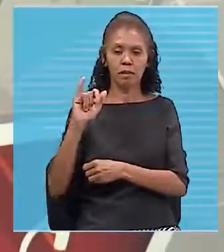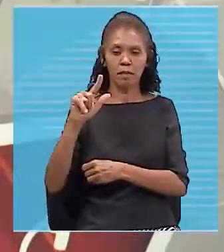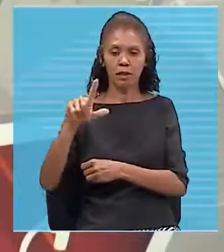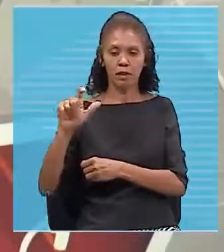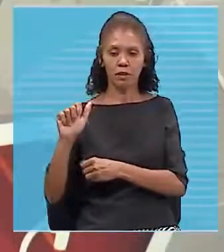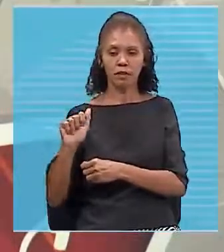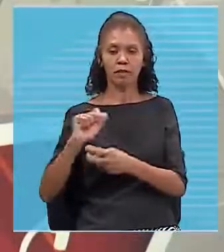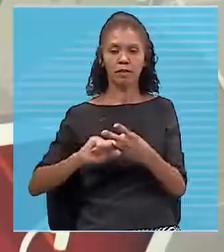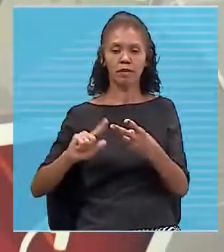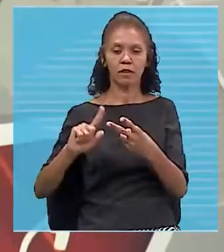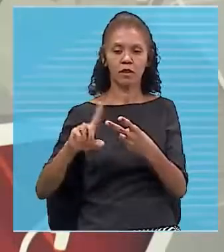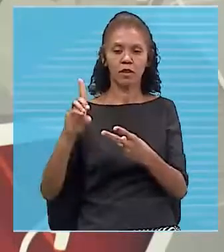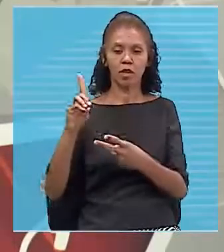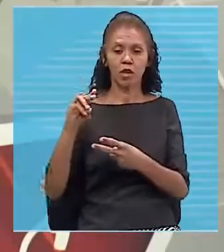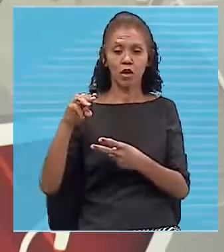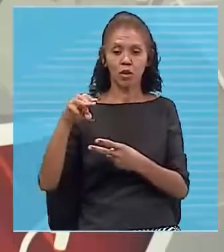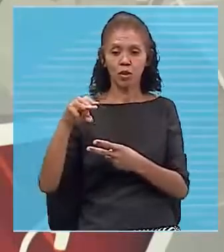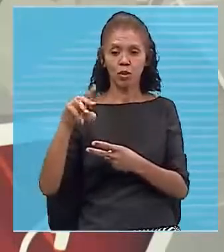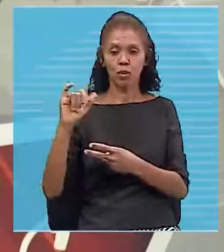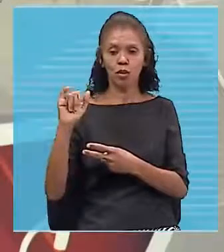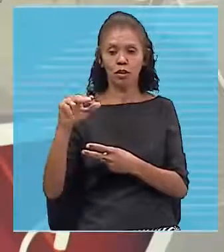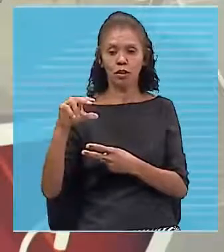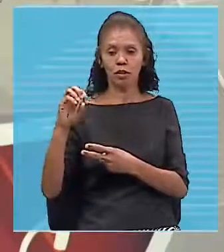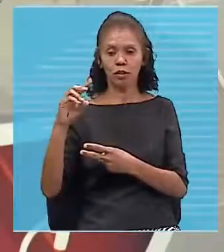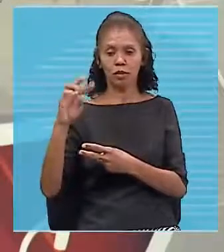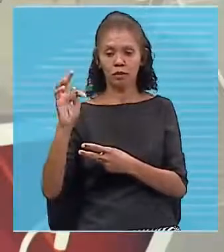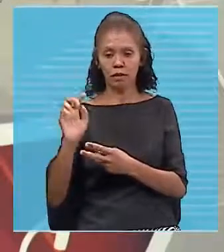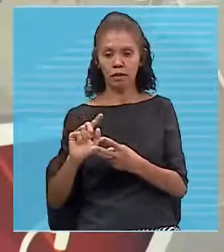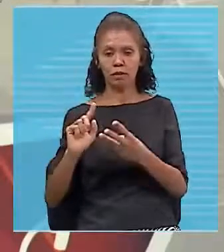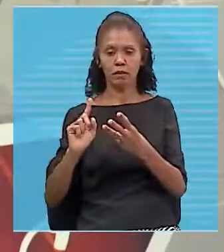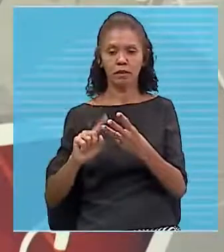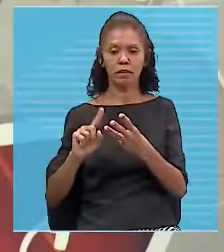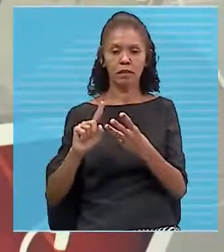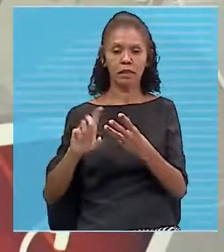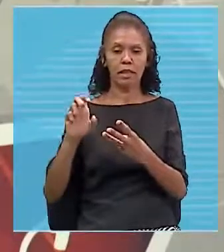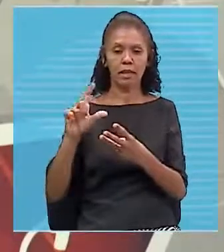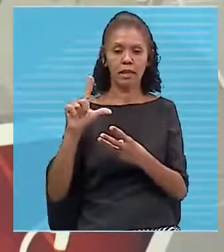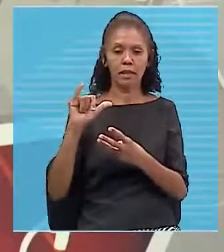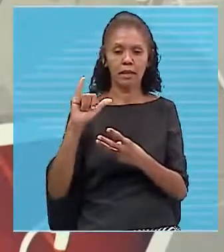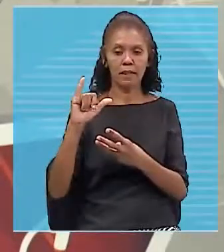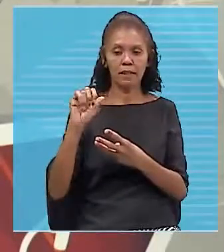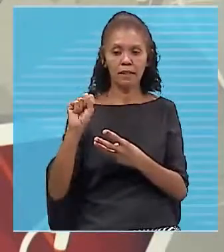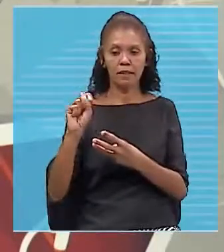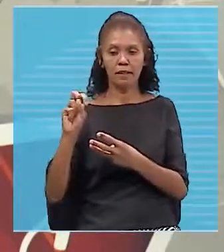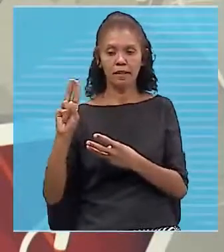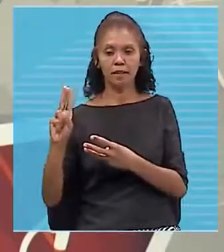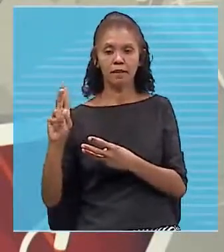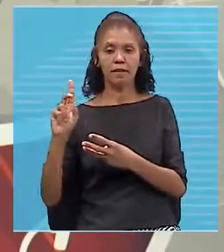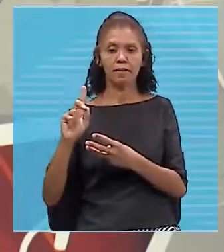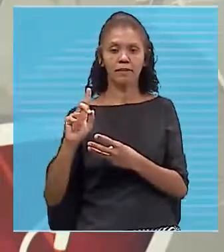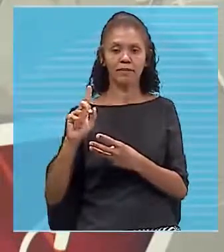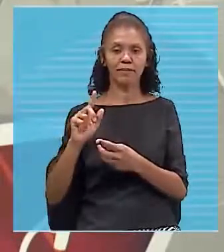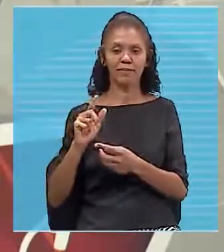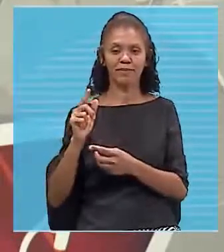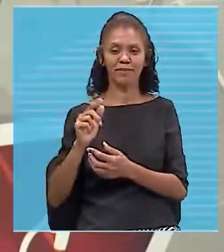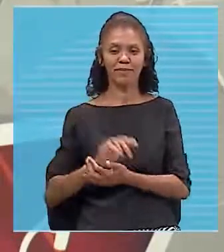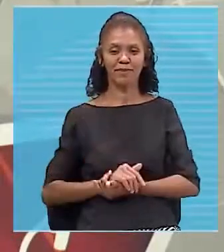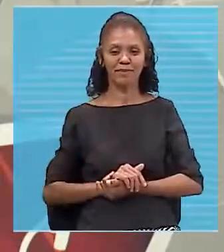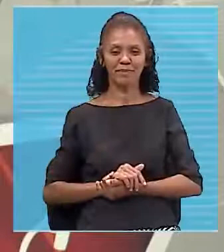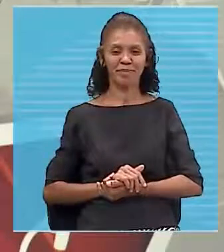e Eliseu Martins, porque a galerinha de Colônia do Gurgueia eu já tinha falado com elas, né?